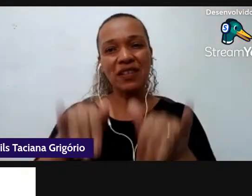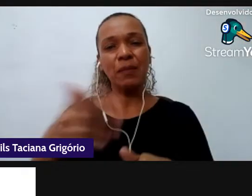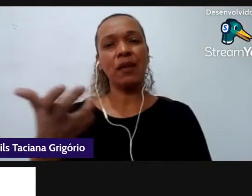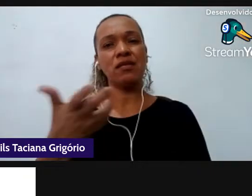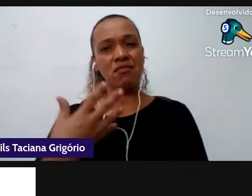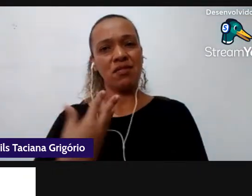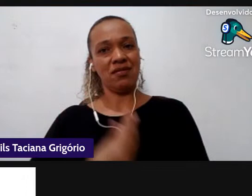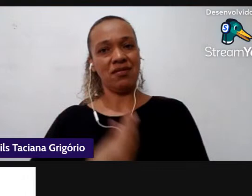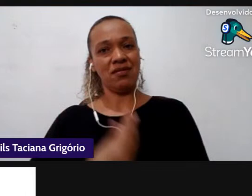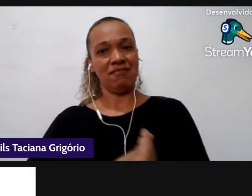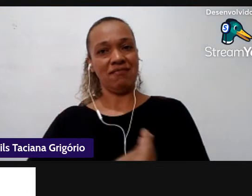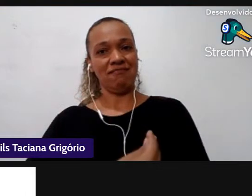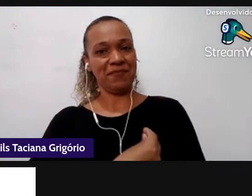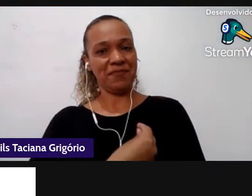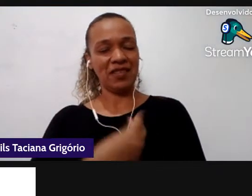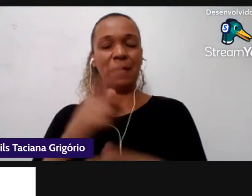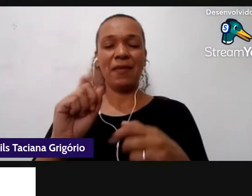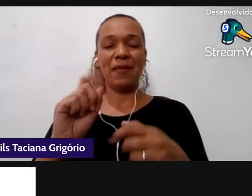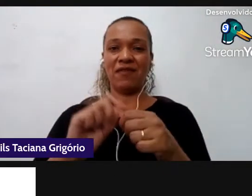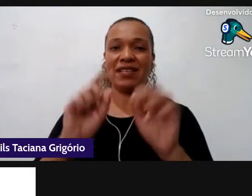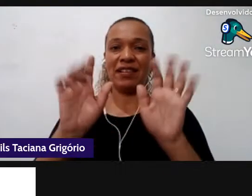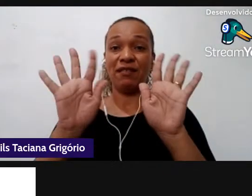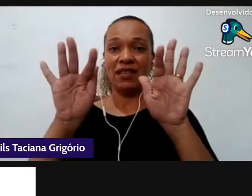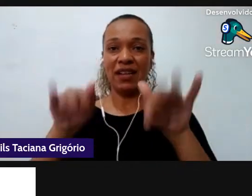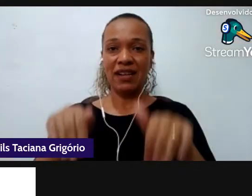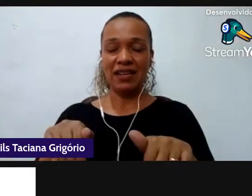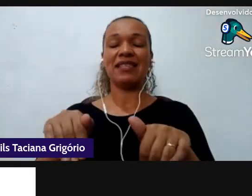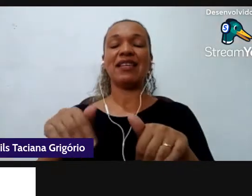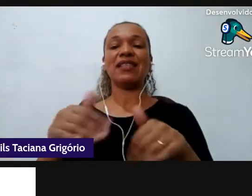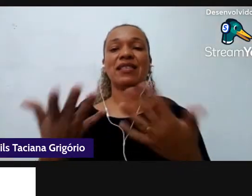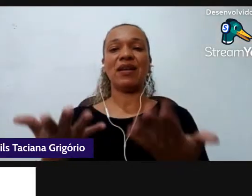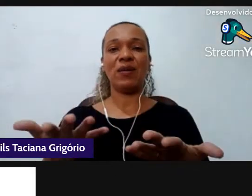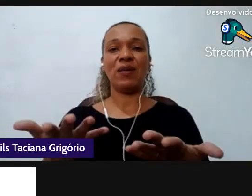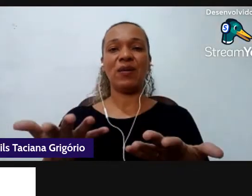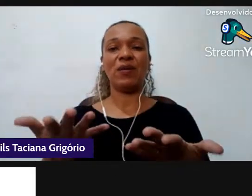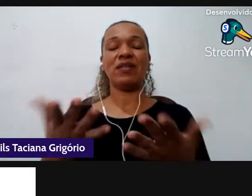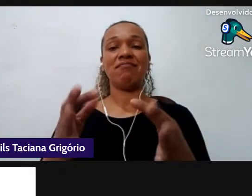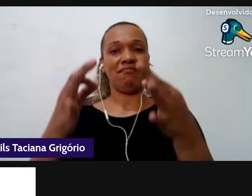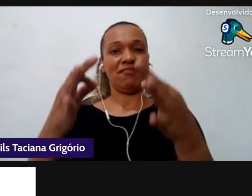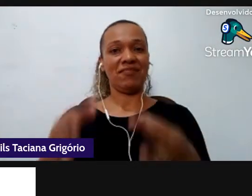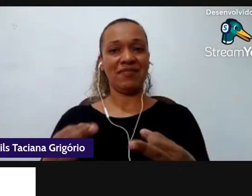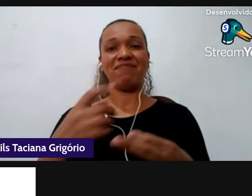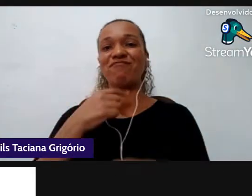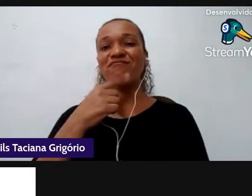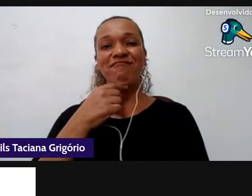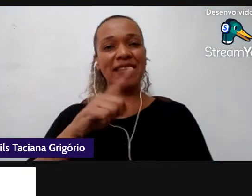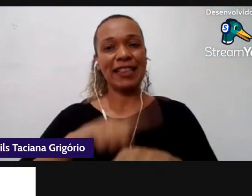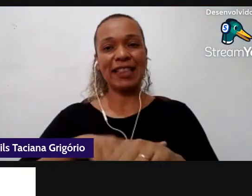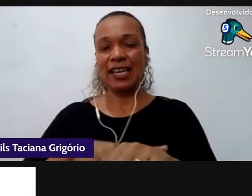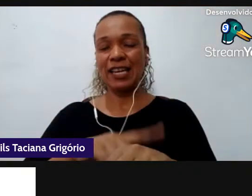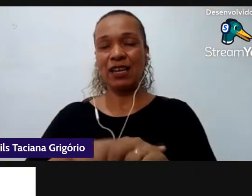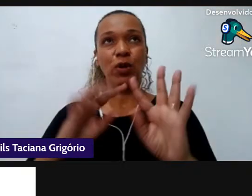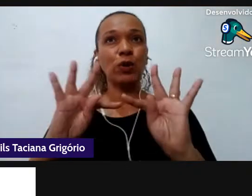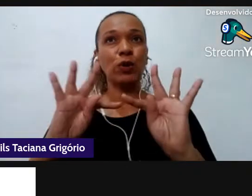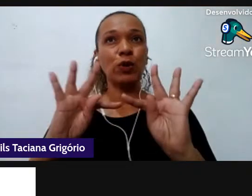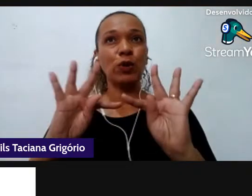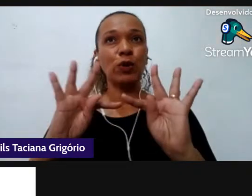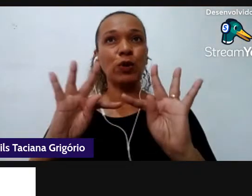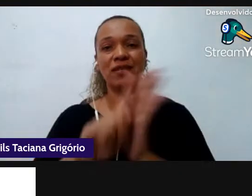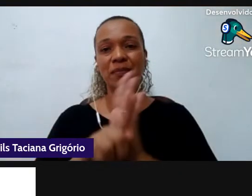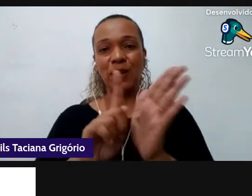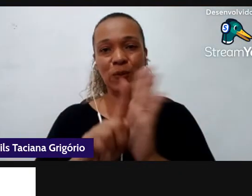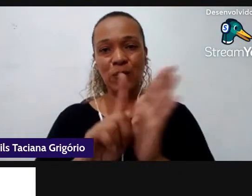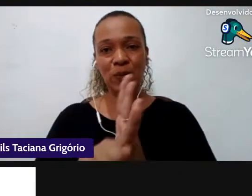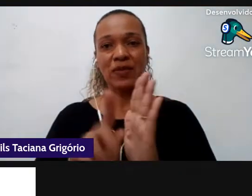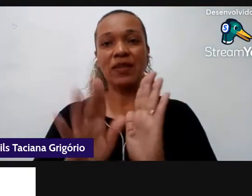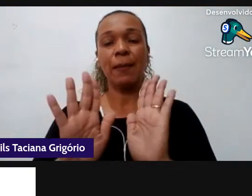para a gente fechar mesmo com certeza não vai não vai dar tempo de trazer todas as perguntas mas algumas elas